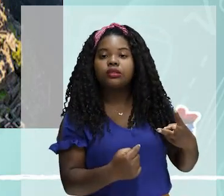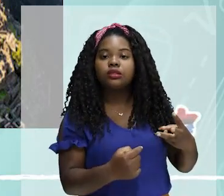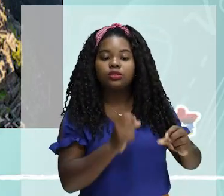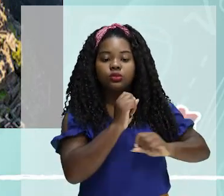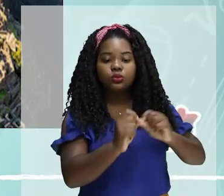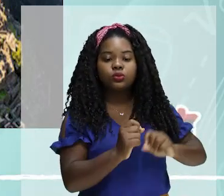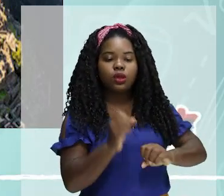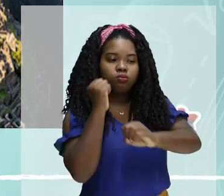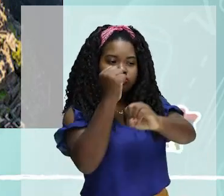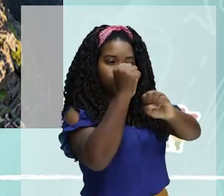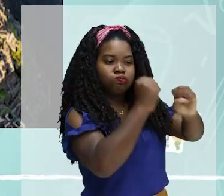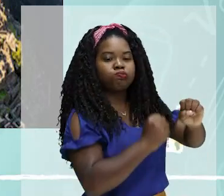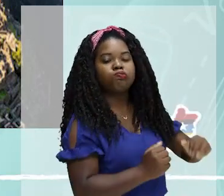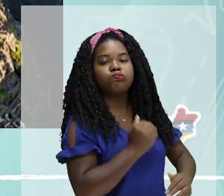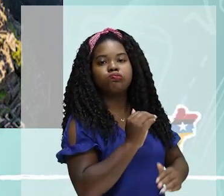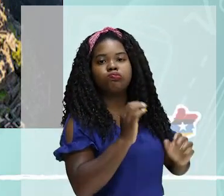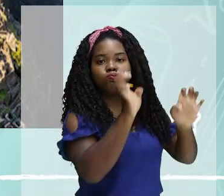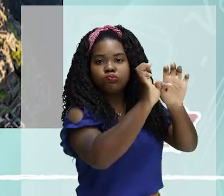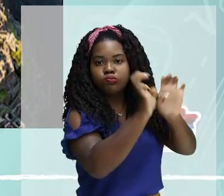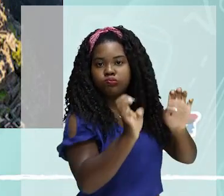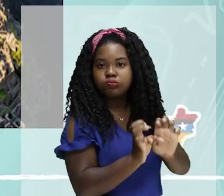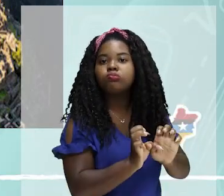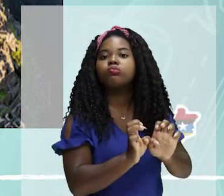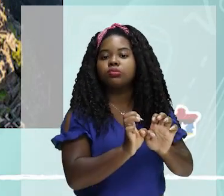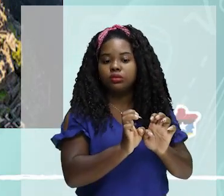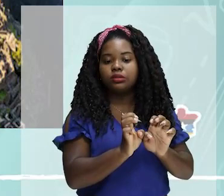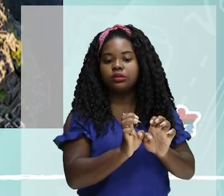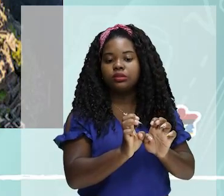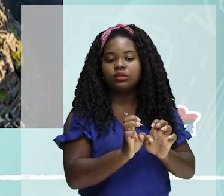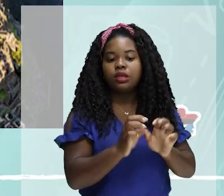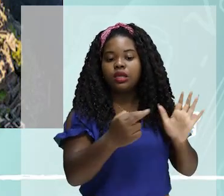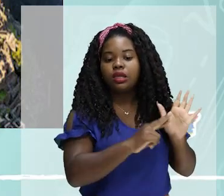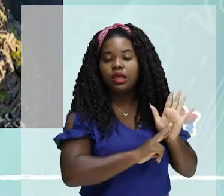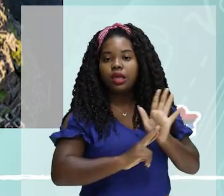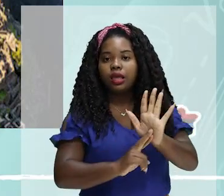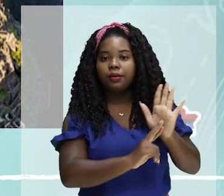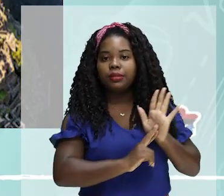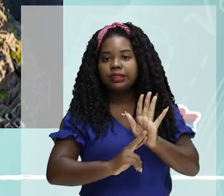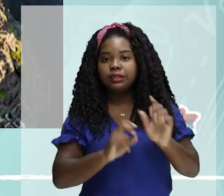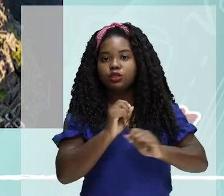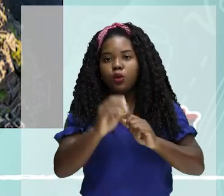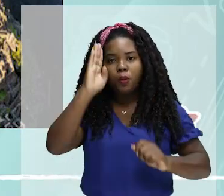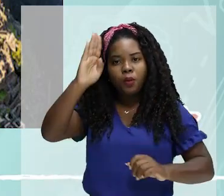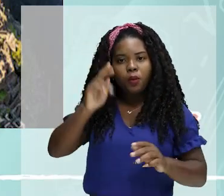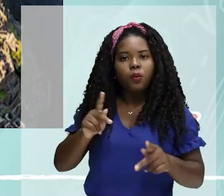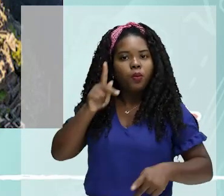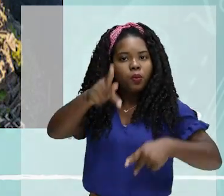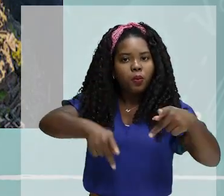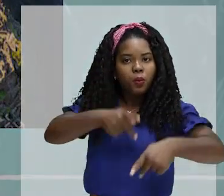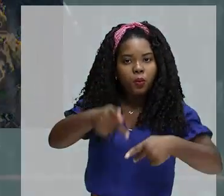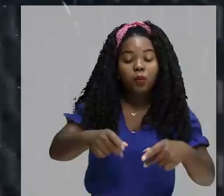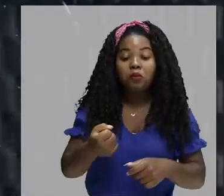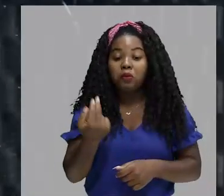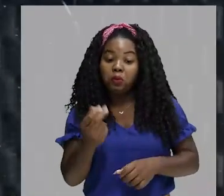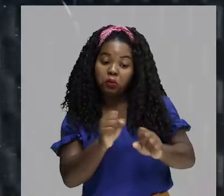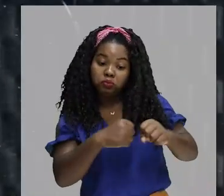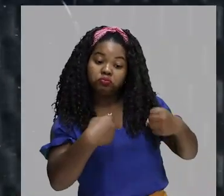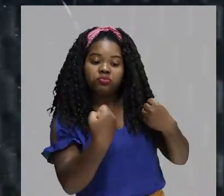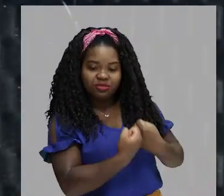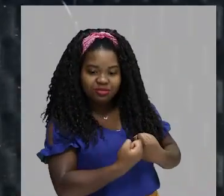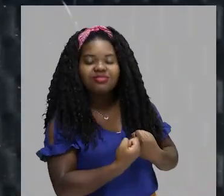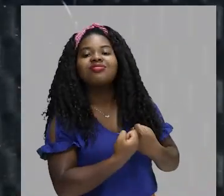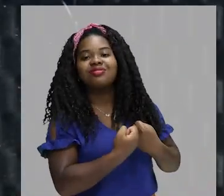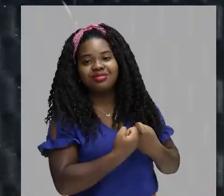que vão representar os chamados principais povos ou sociedades nativas